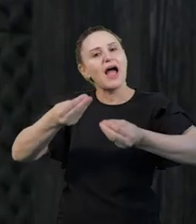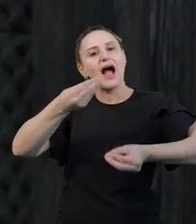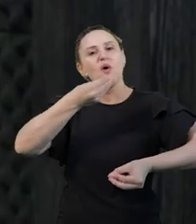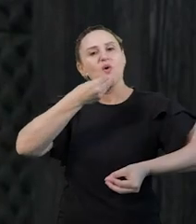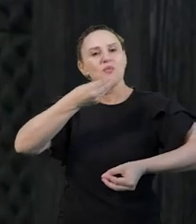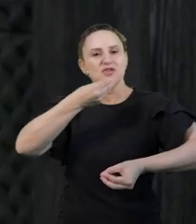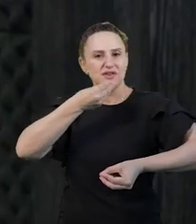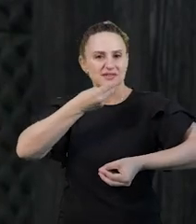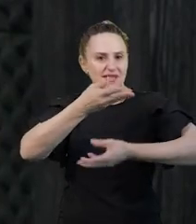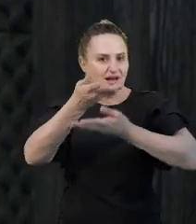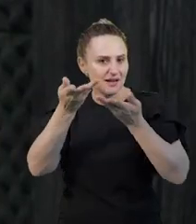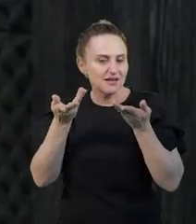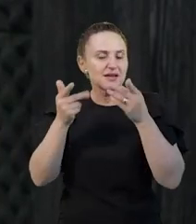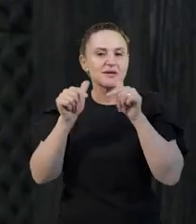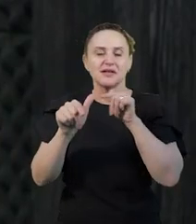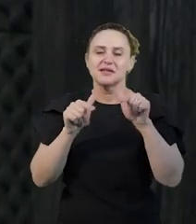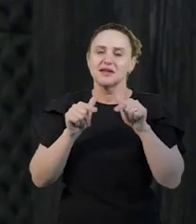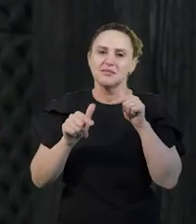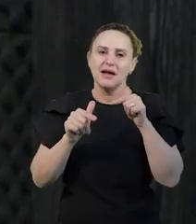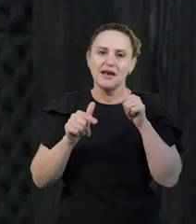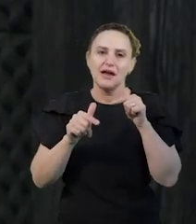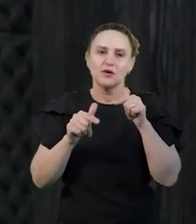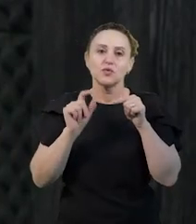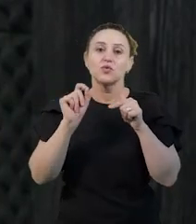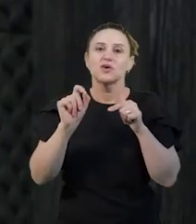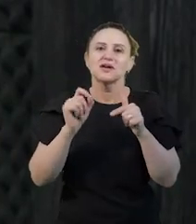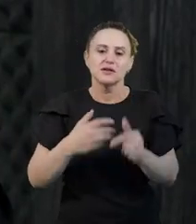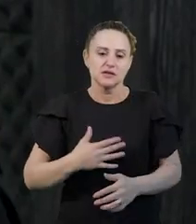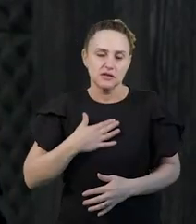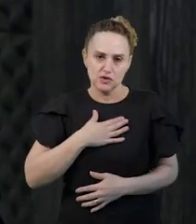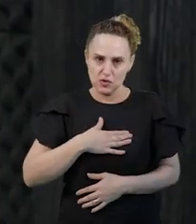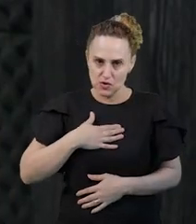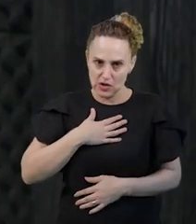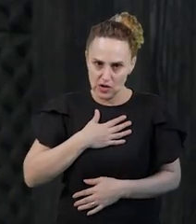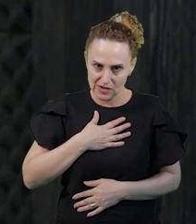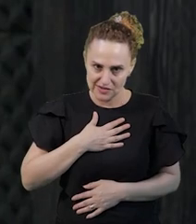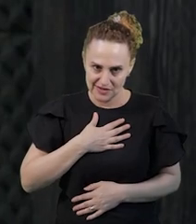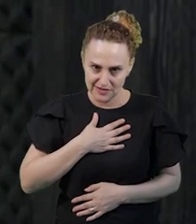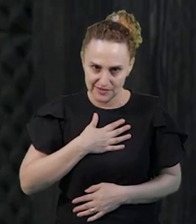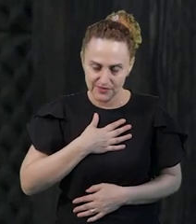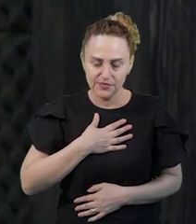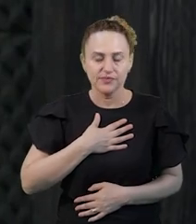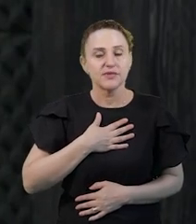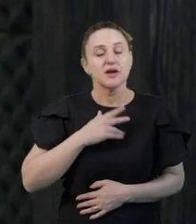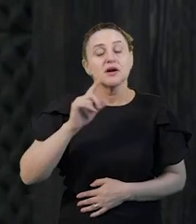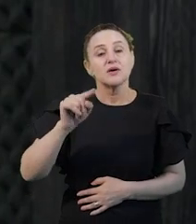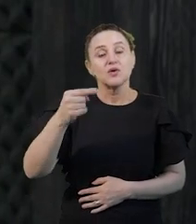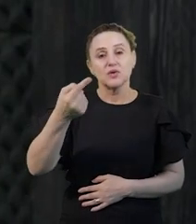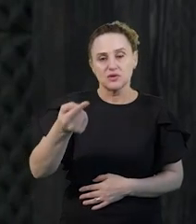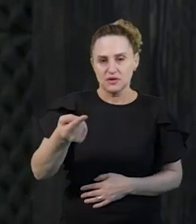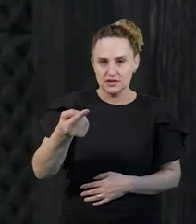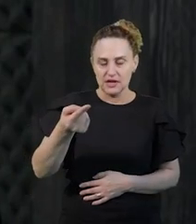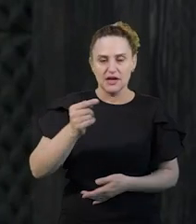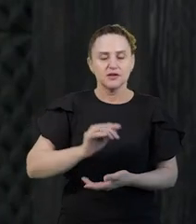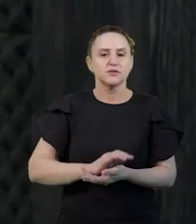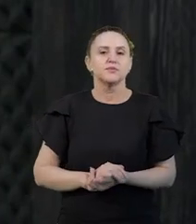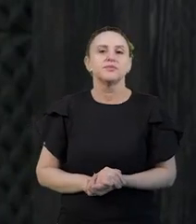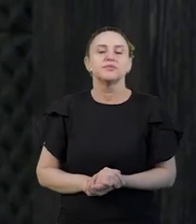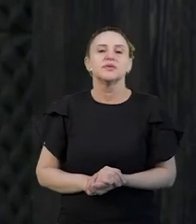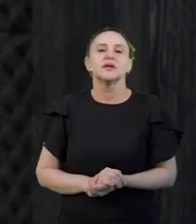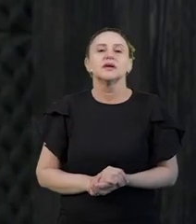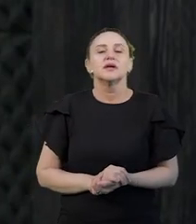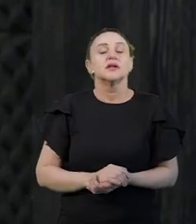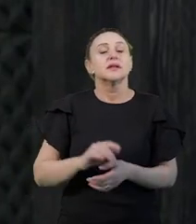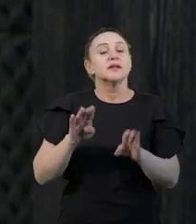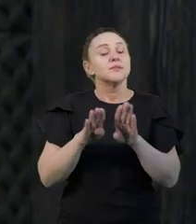trabalhem com aquilo que eles gostam. E assim, por outro lado, também, o que nós